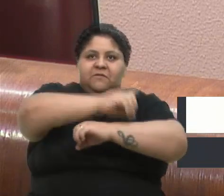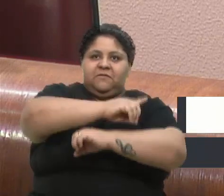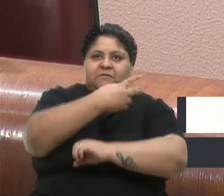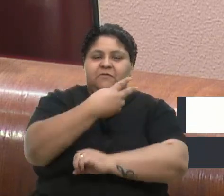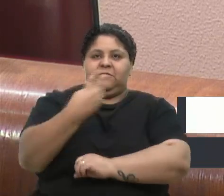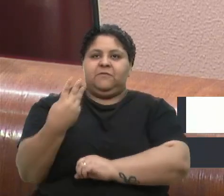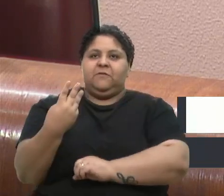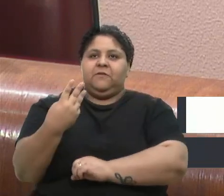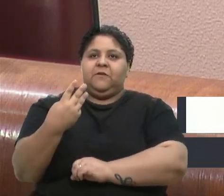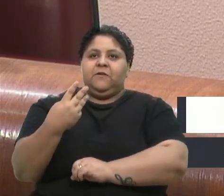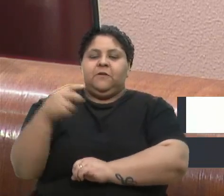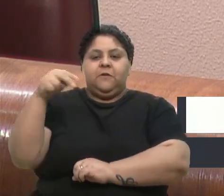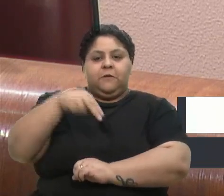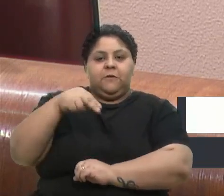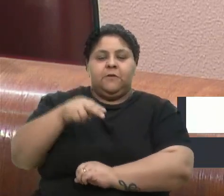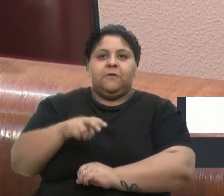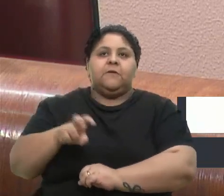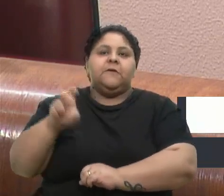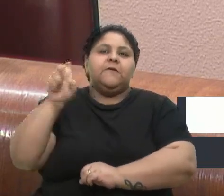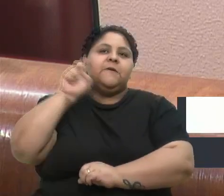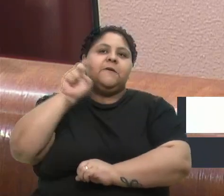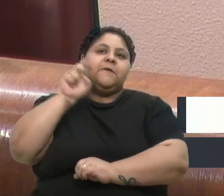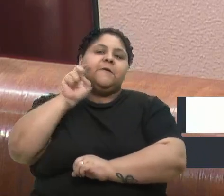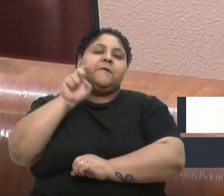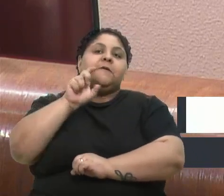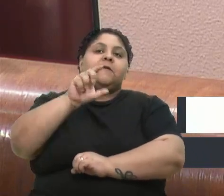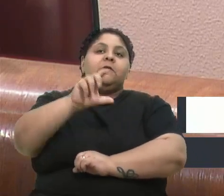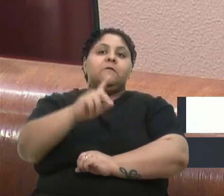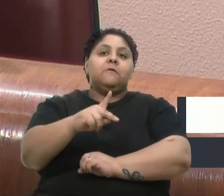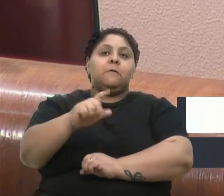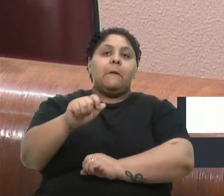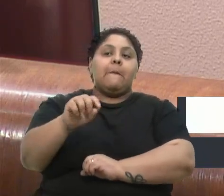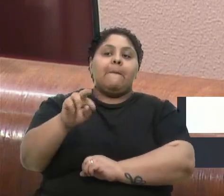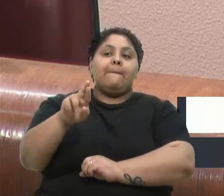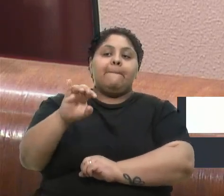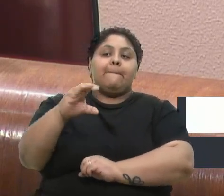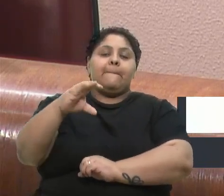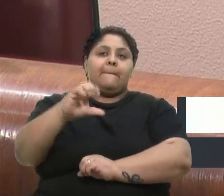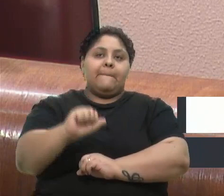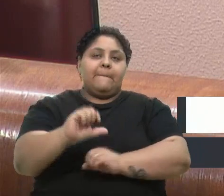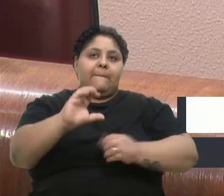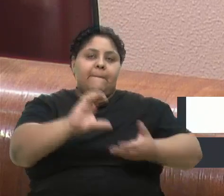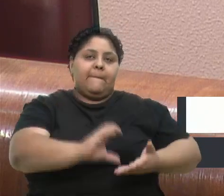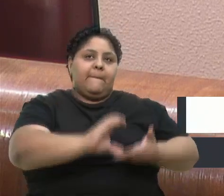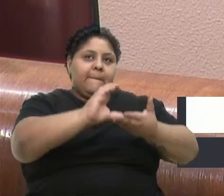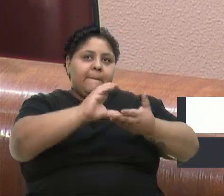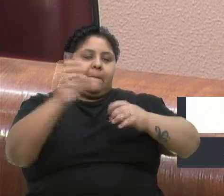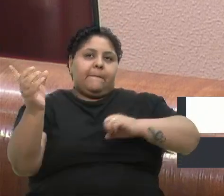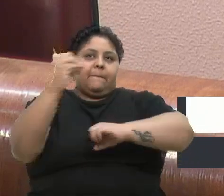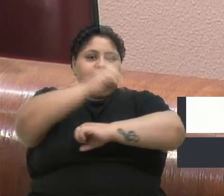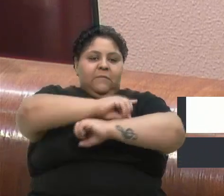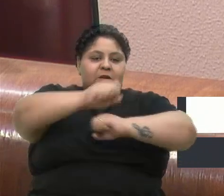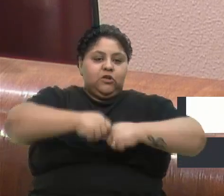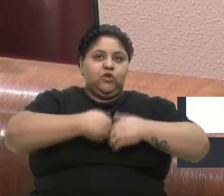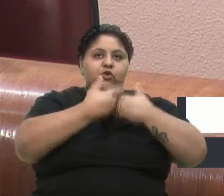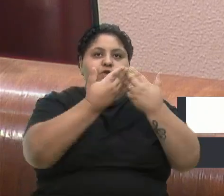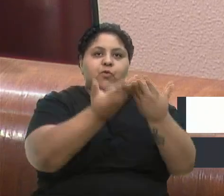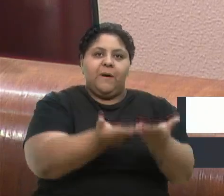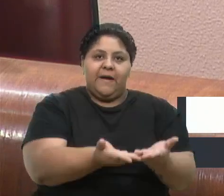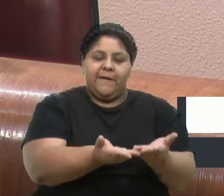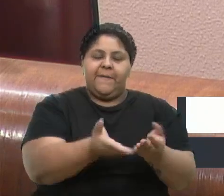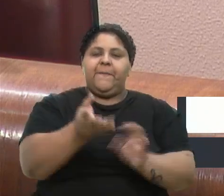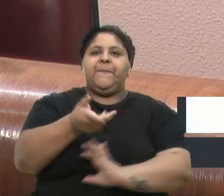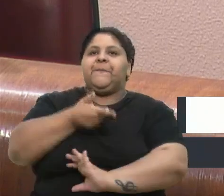novembro, quinta-feira, para a senhora Patrícia de Martini, coordenadora do Dia de Doar. Ela vai